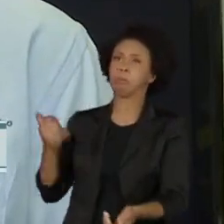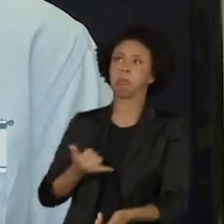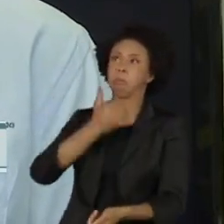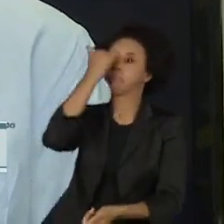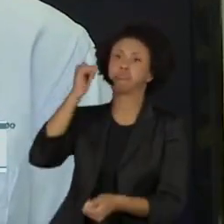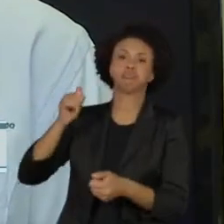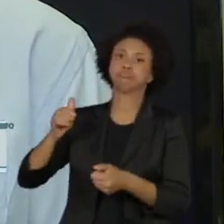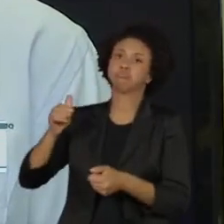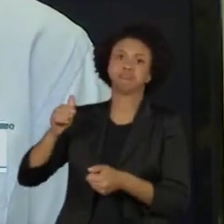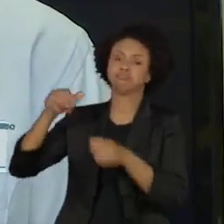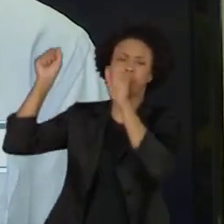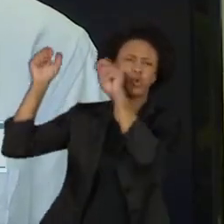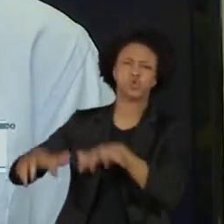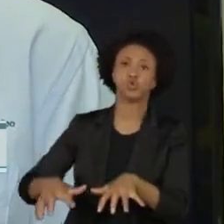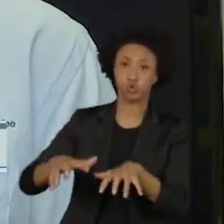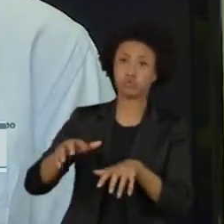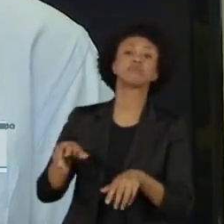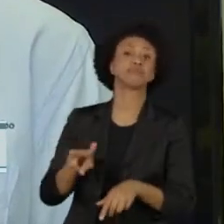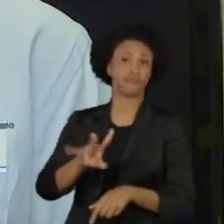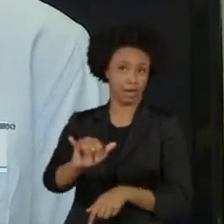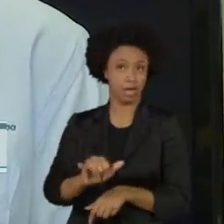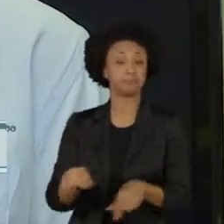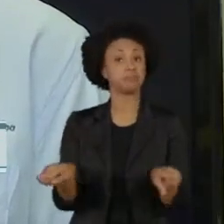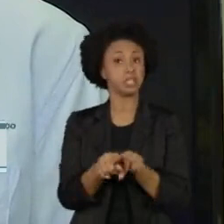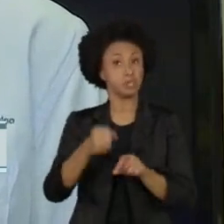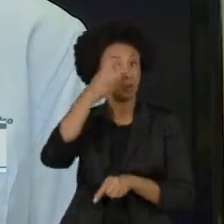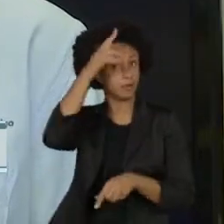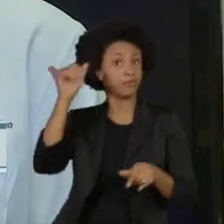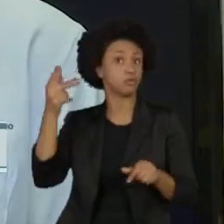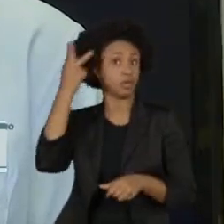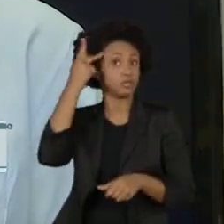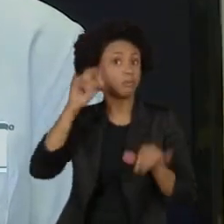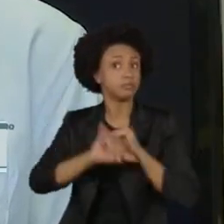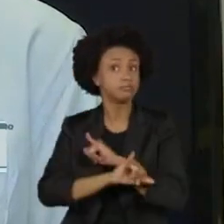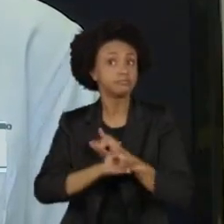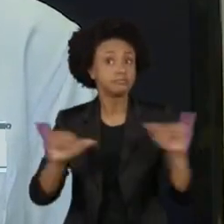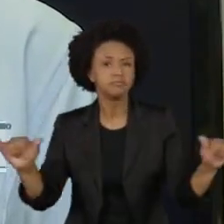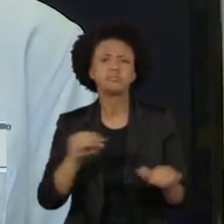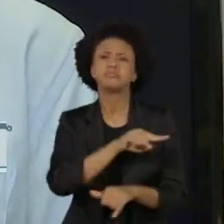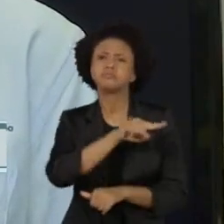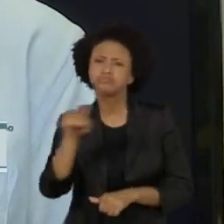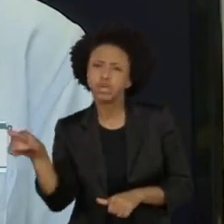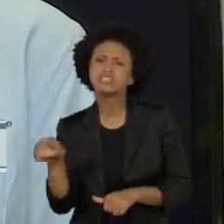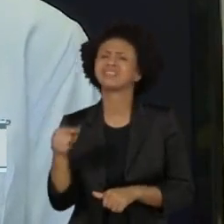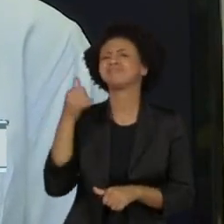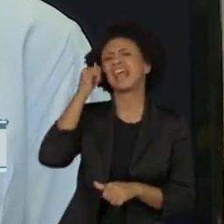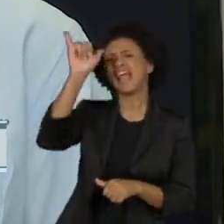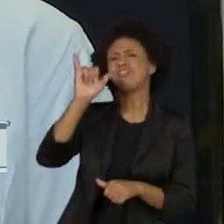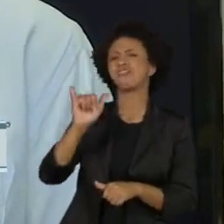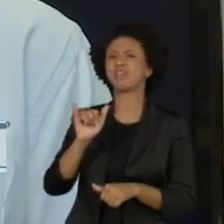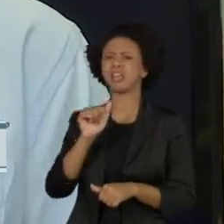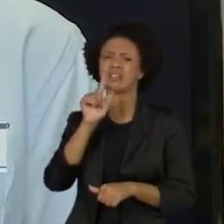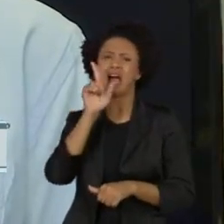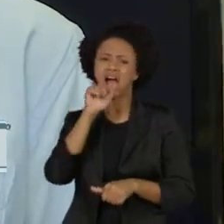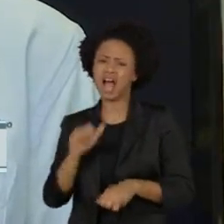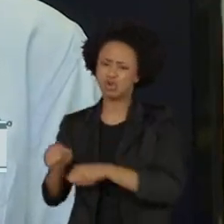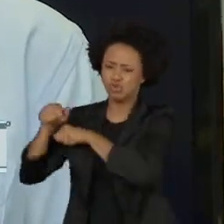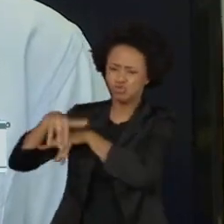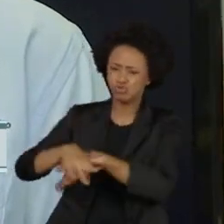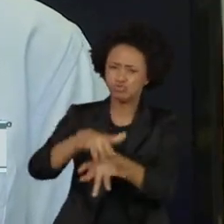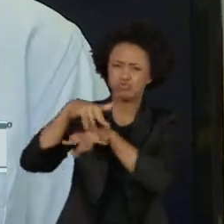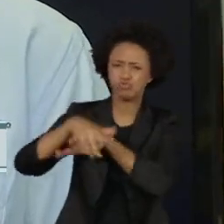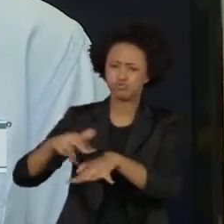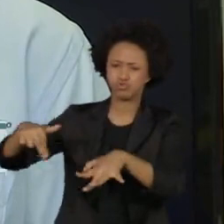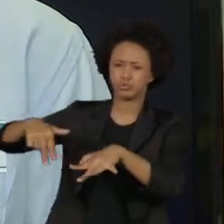a Prefeitura de São Paulo alerta para que as pessoas evitem se arriscar essas enxurradas. E mesmo nas áreas de risco,